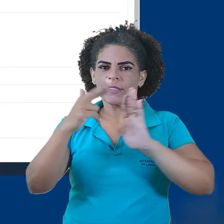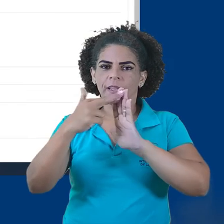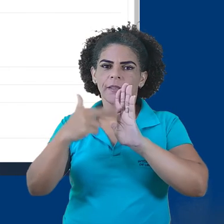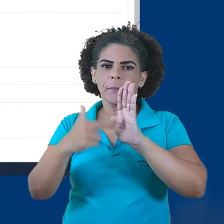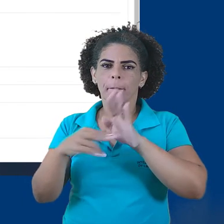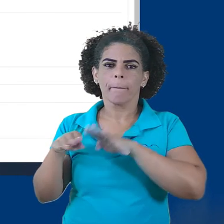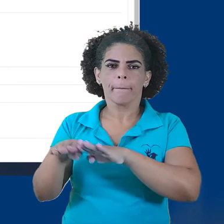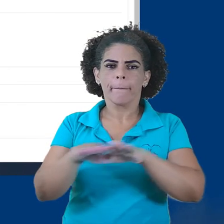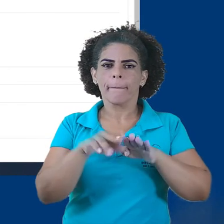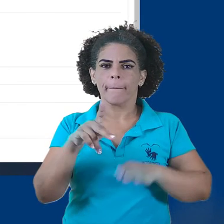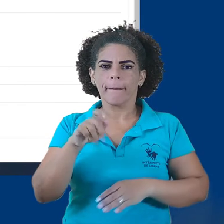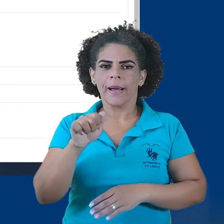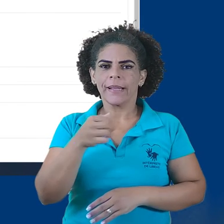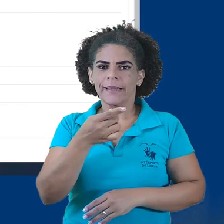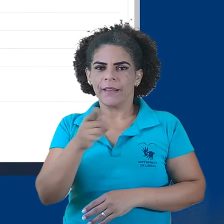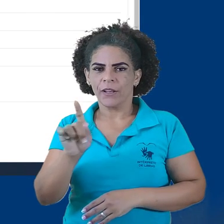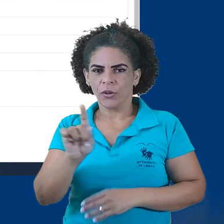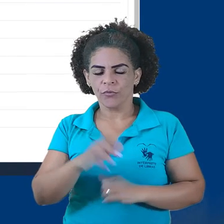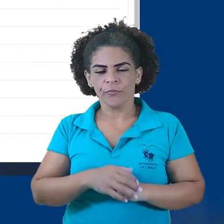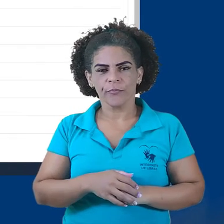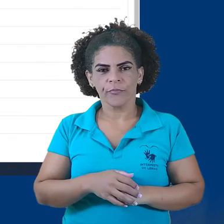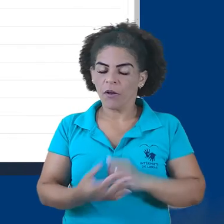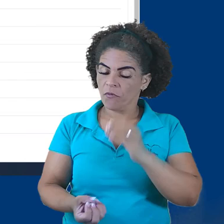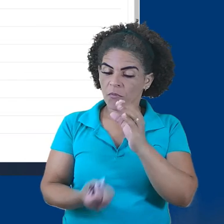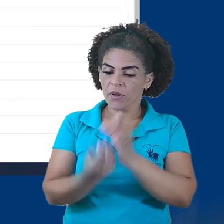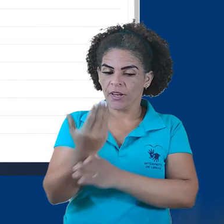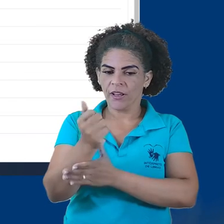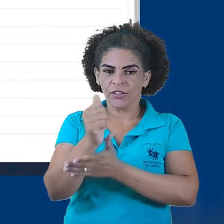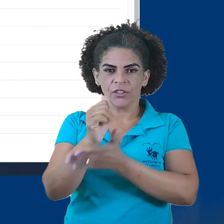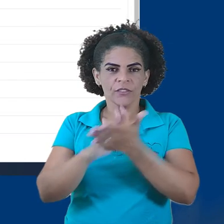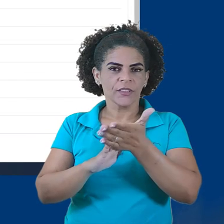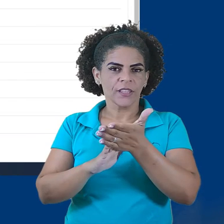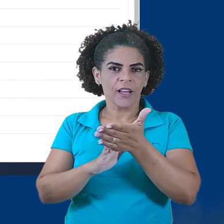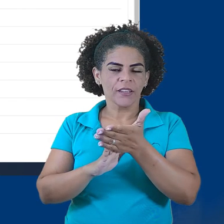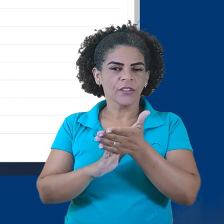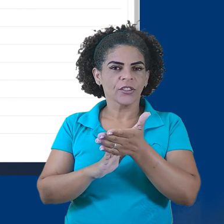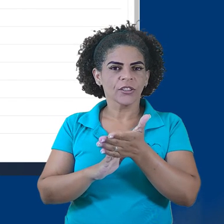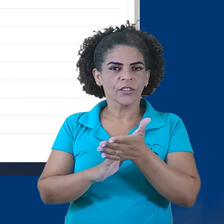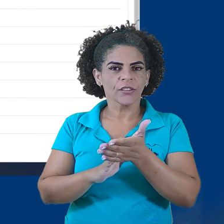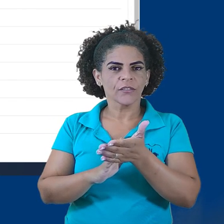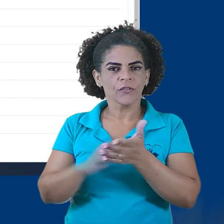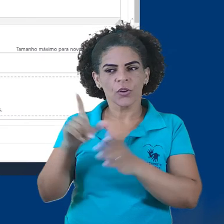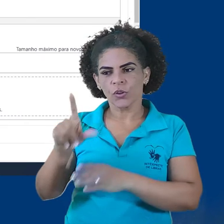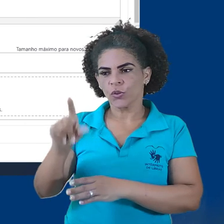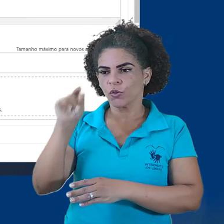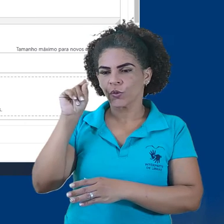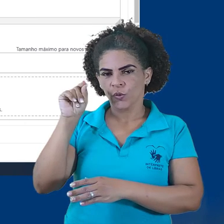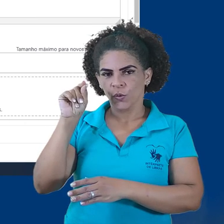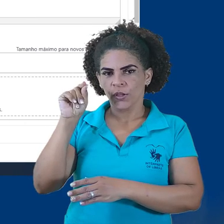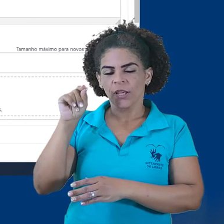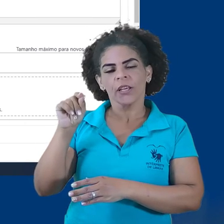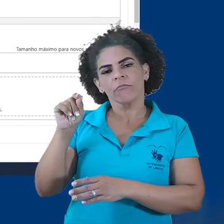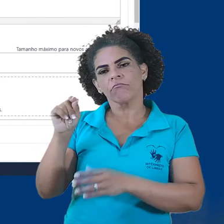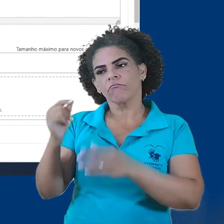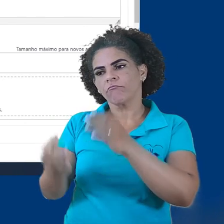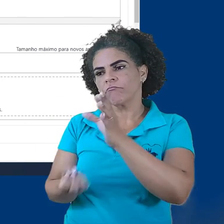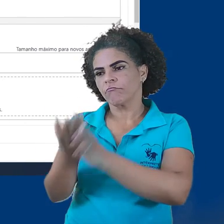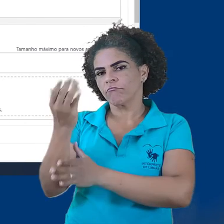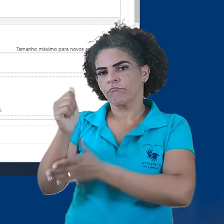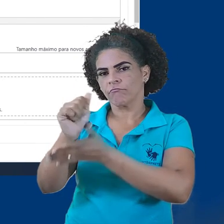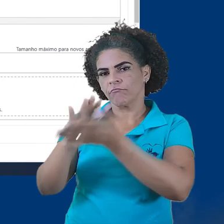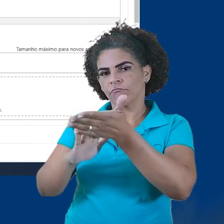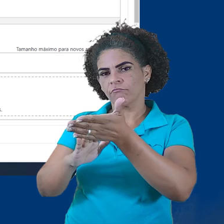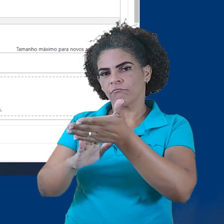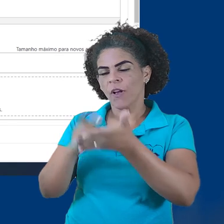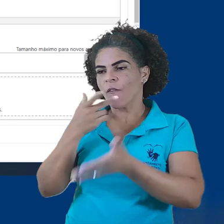desde que determinados parâmetros sejam obedecidos. Vamos, então, criar agora uma tarefa. Vou abrir a aba geral.